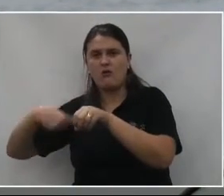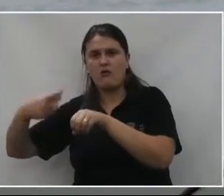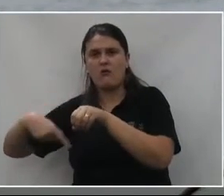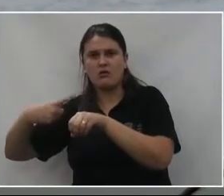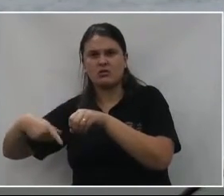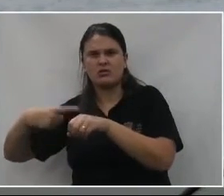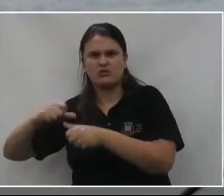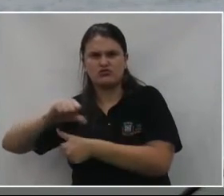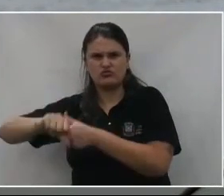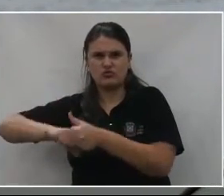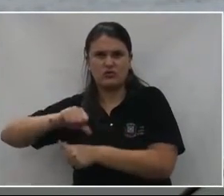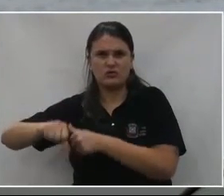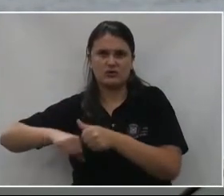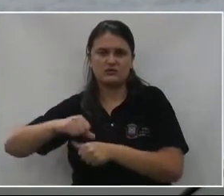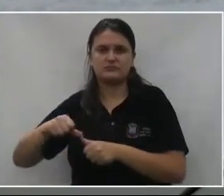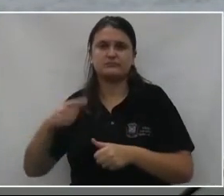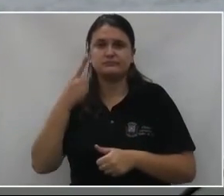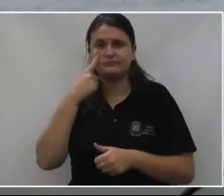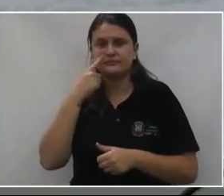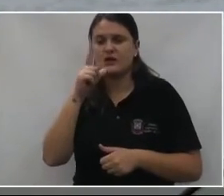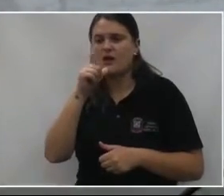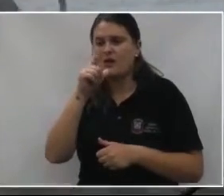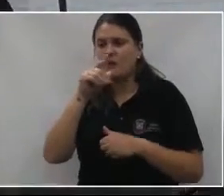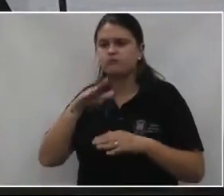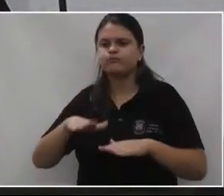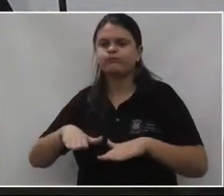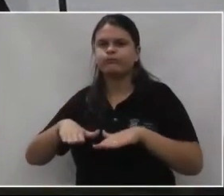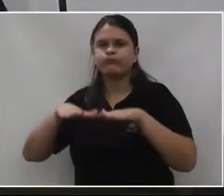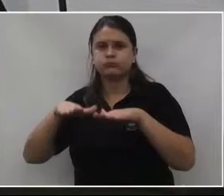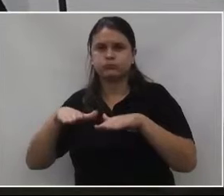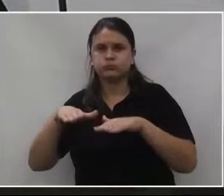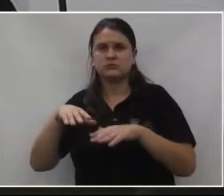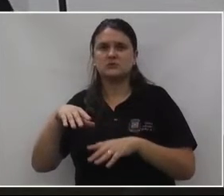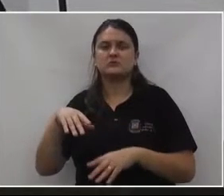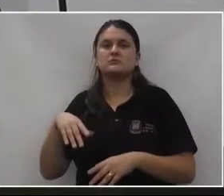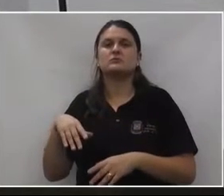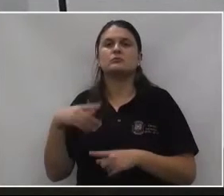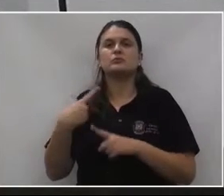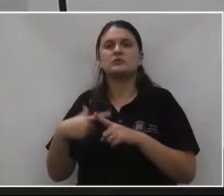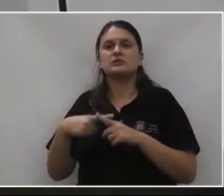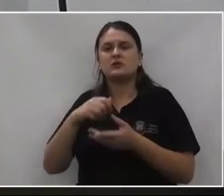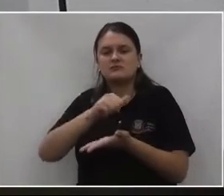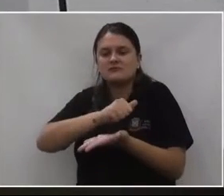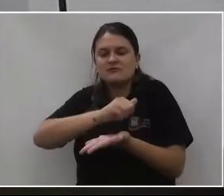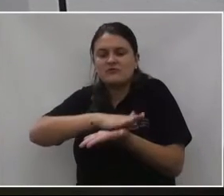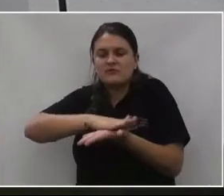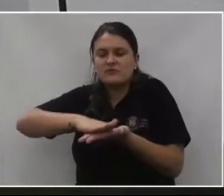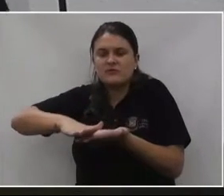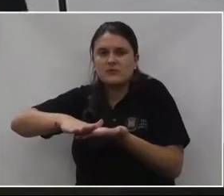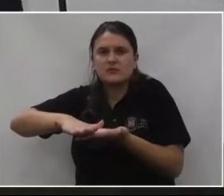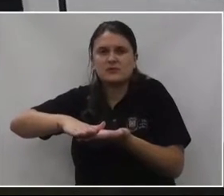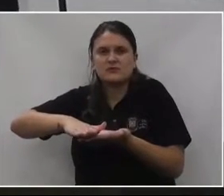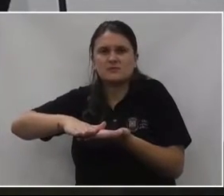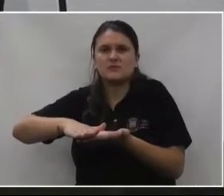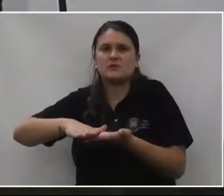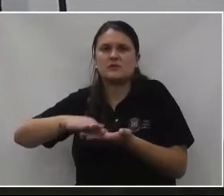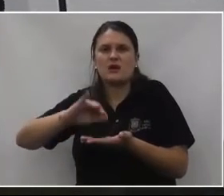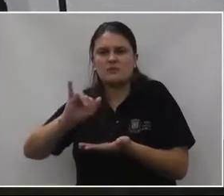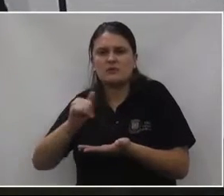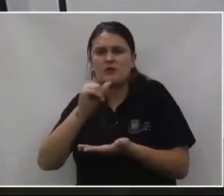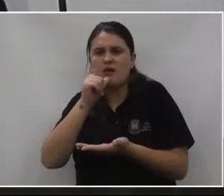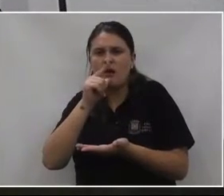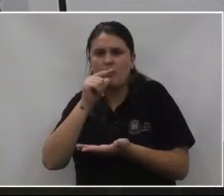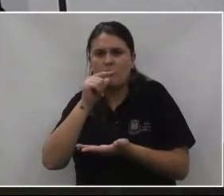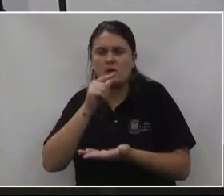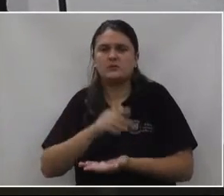tem um ponto de ônibus ali e a água está, ela chega lá no ponto por questão que o asfalto deu uma cedida, então ele virou